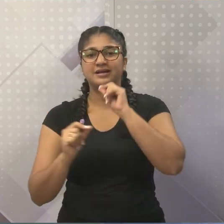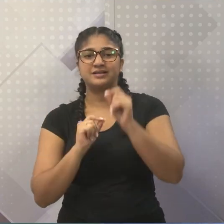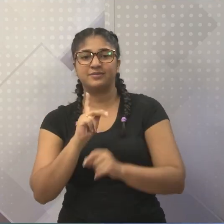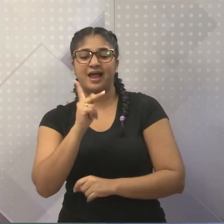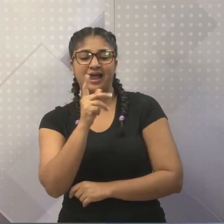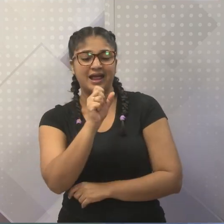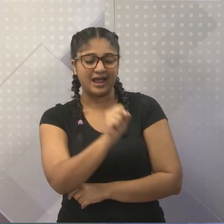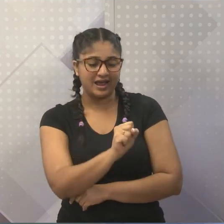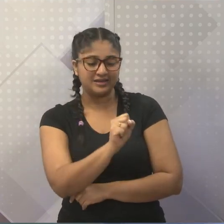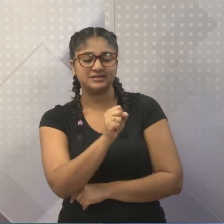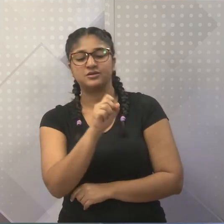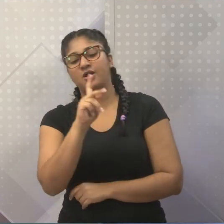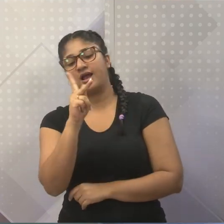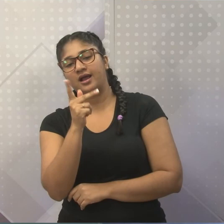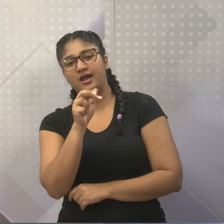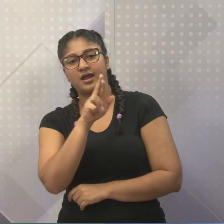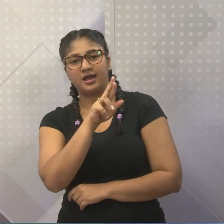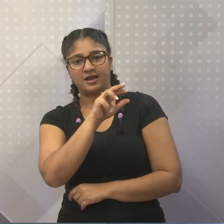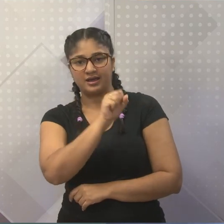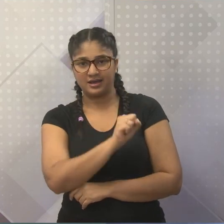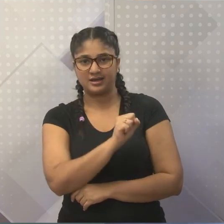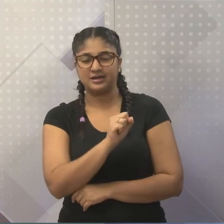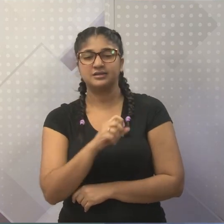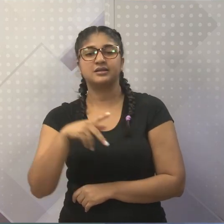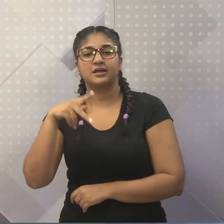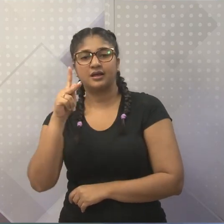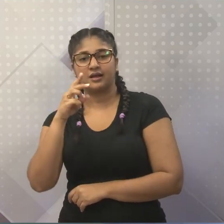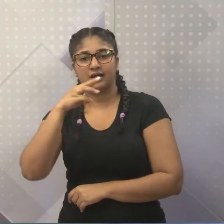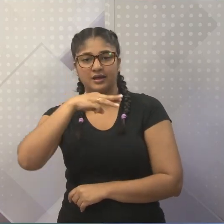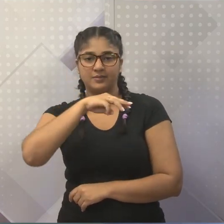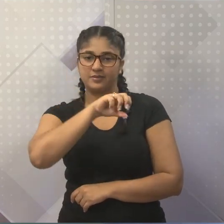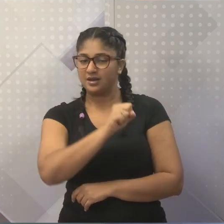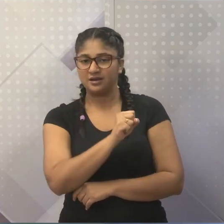HS ou HRS, KMS, não.